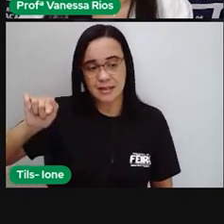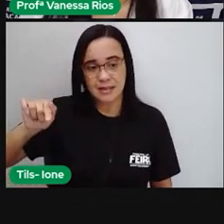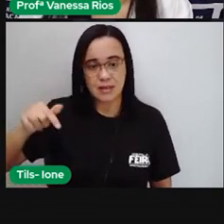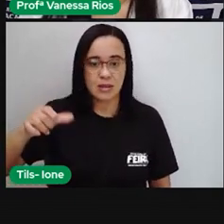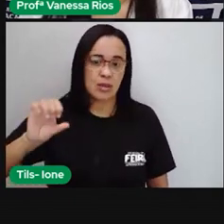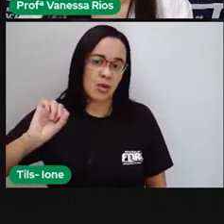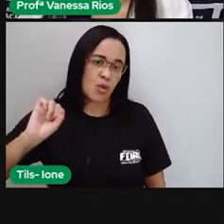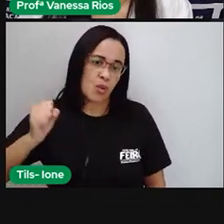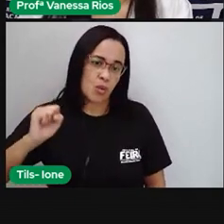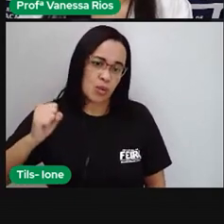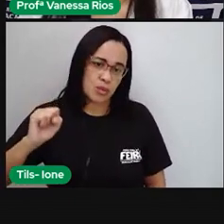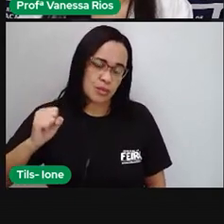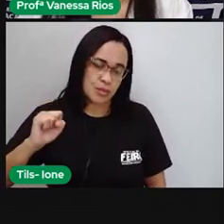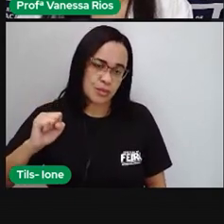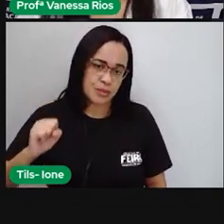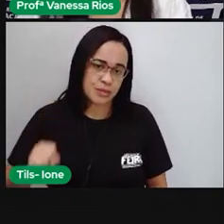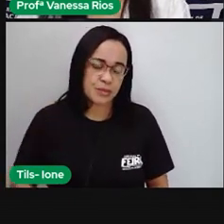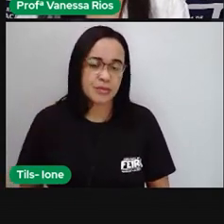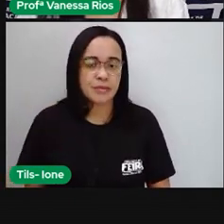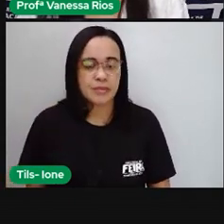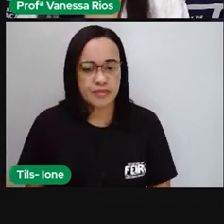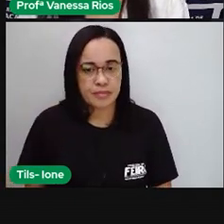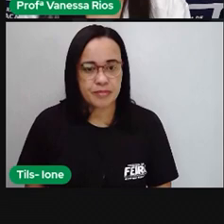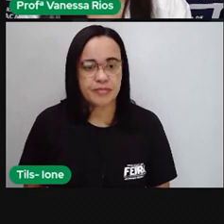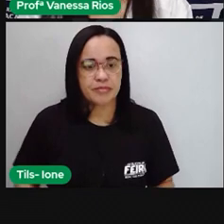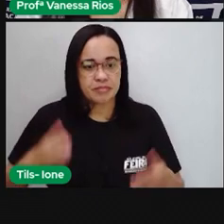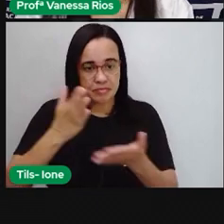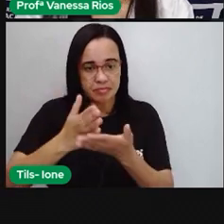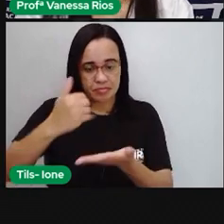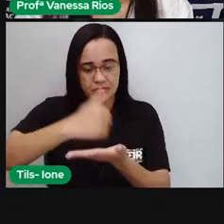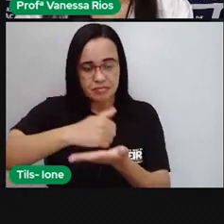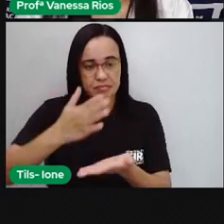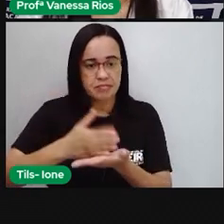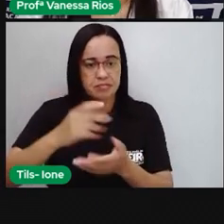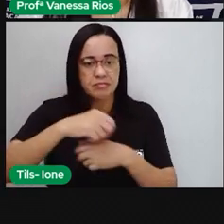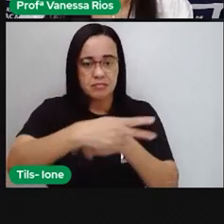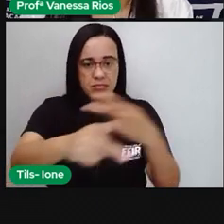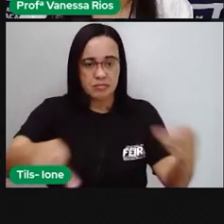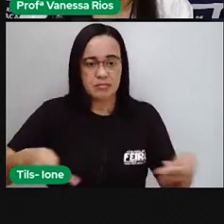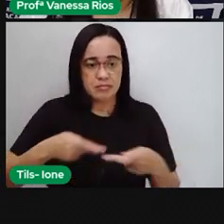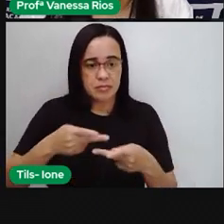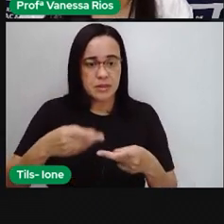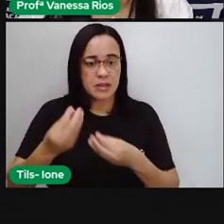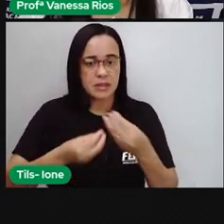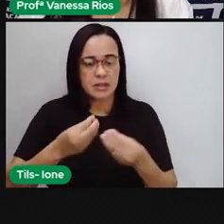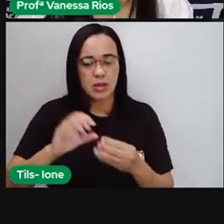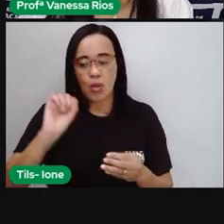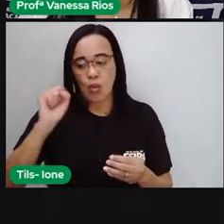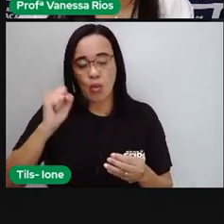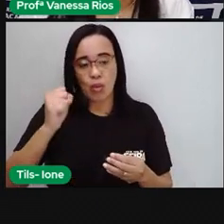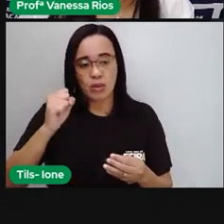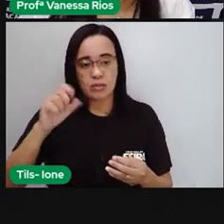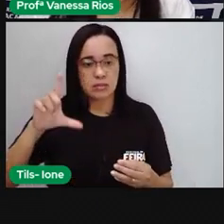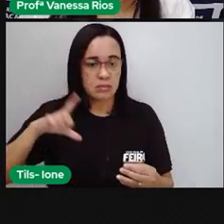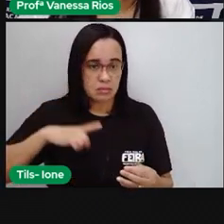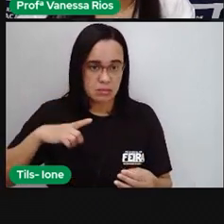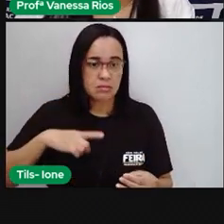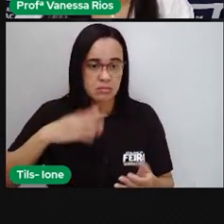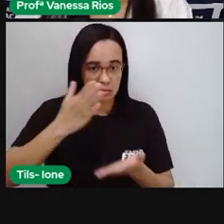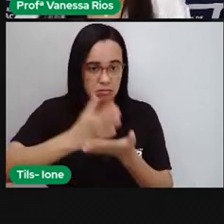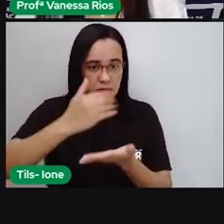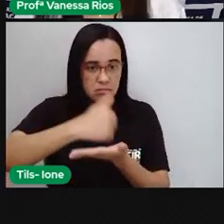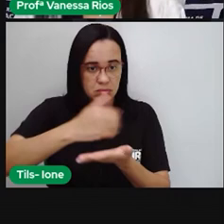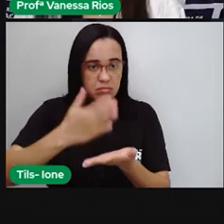sete, oito. Então, essa pizza aí, ela está dividida, né? Em oito fatias, em oito pedaços.